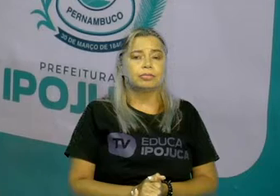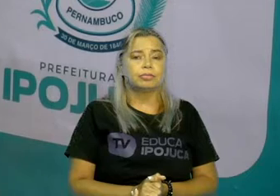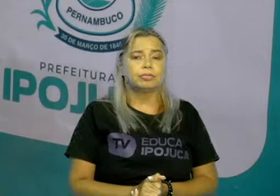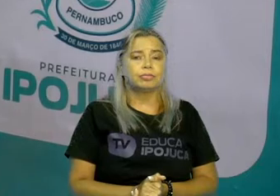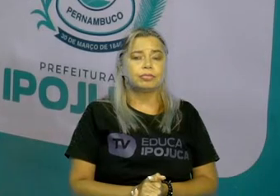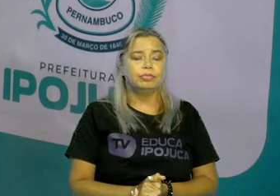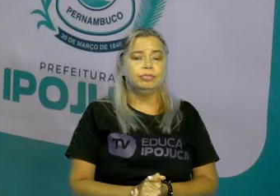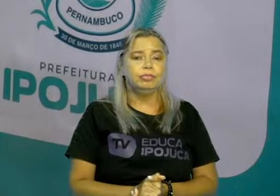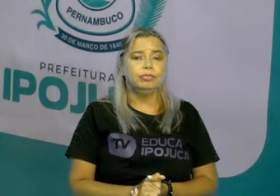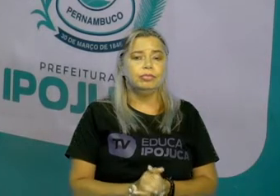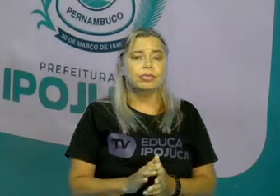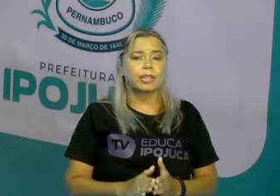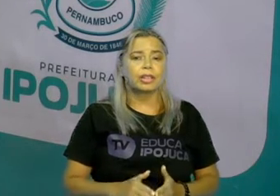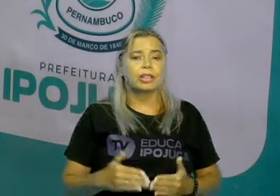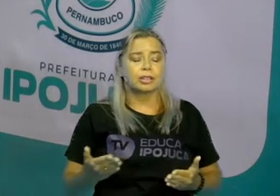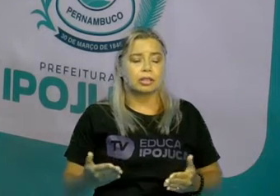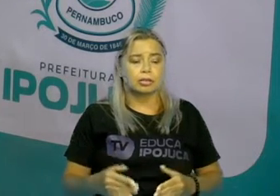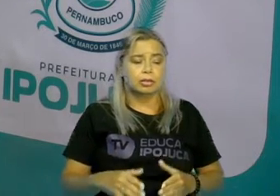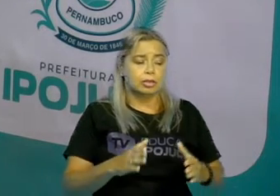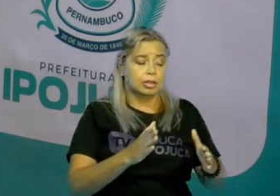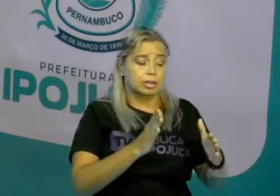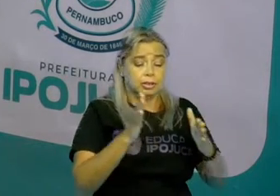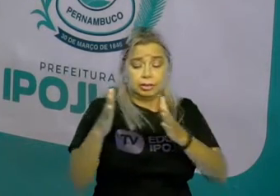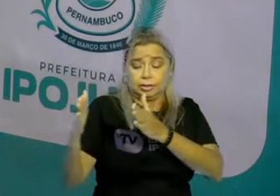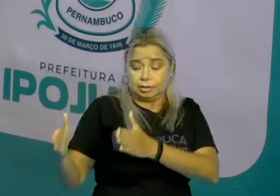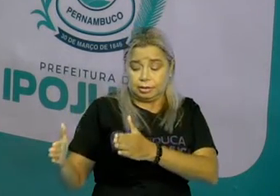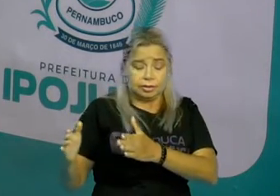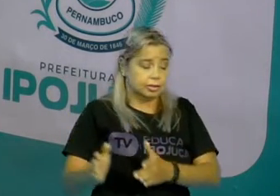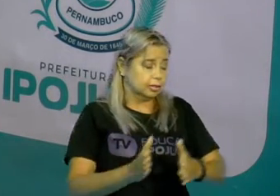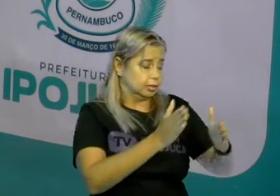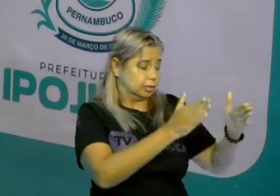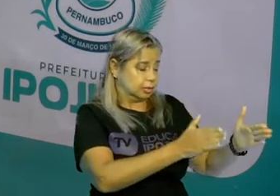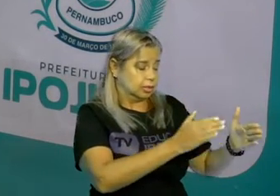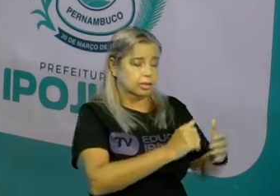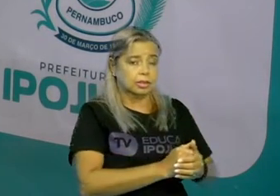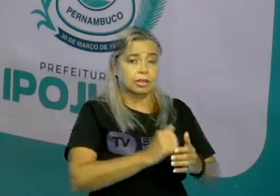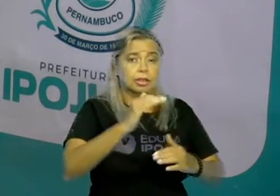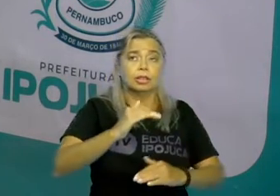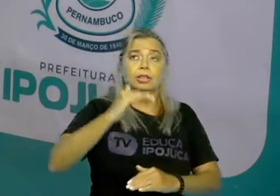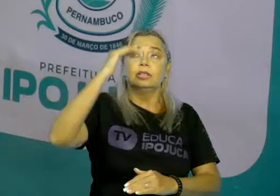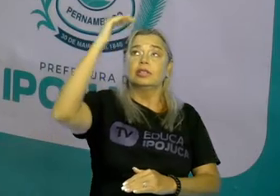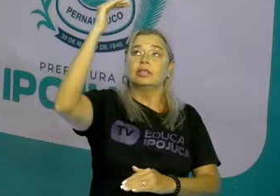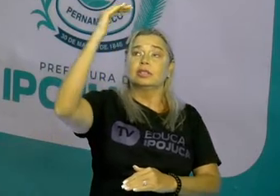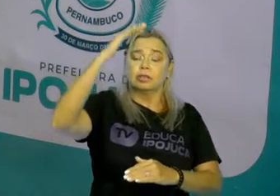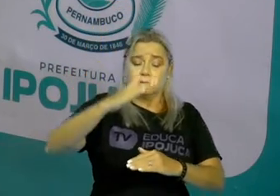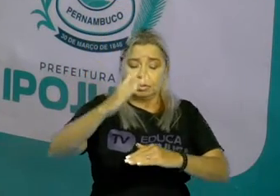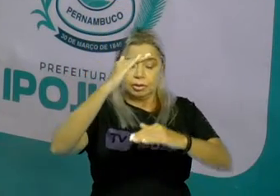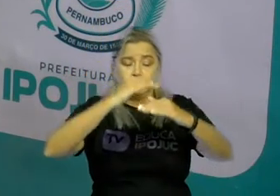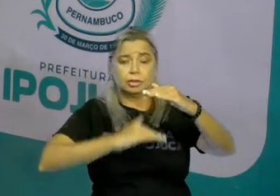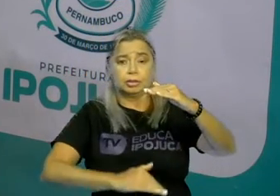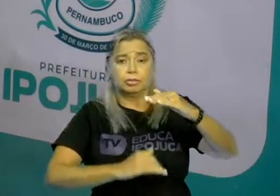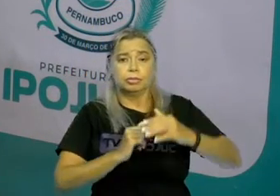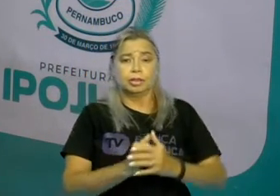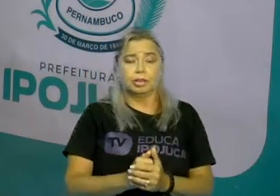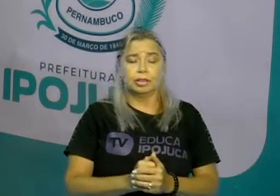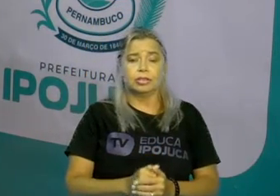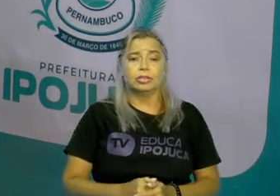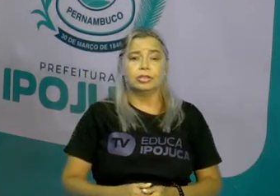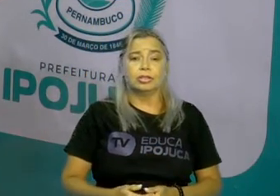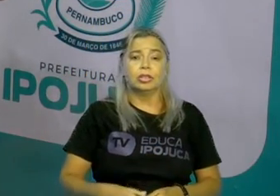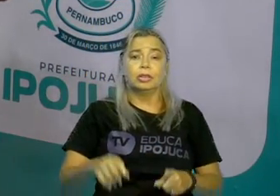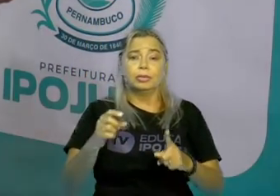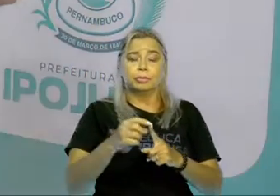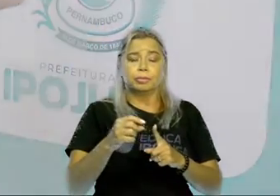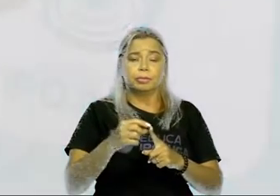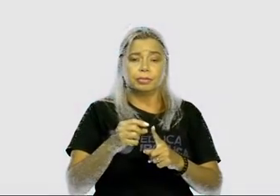Pensando nisso, entre direita e esquerda, em cima e embaixo, vamos às nossas palavras-chave da aula